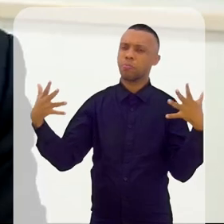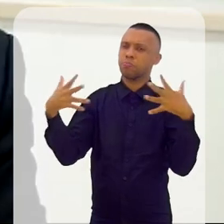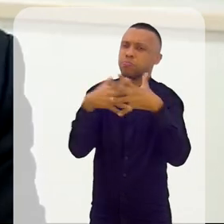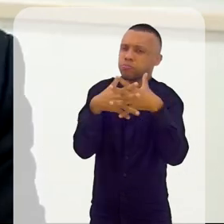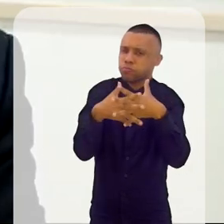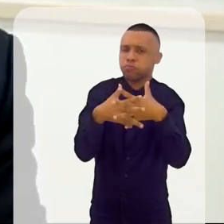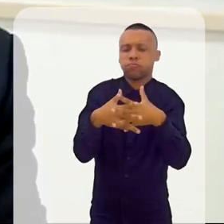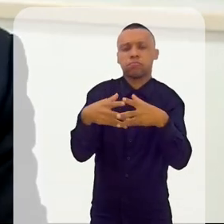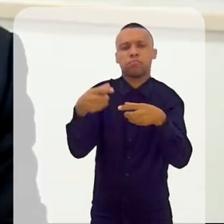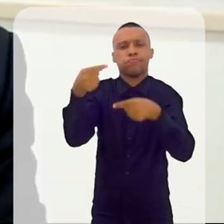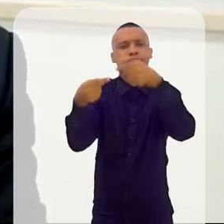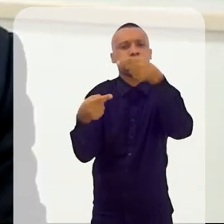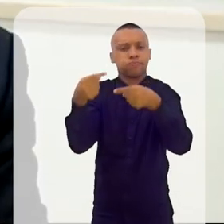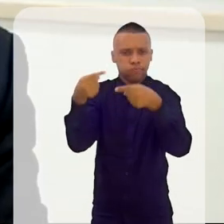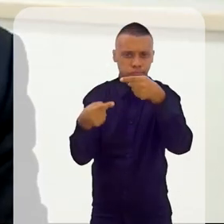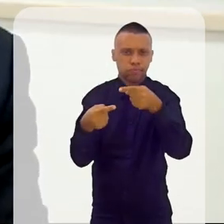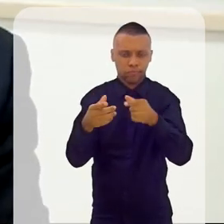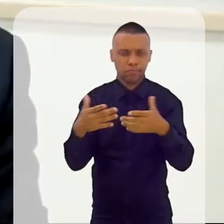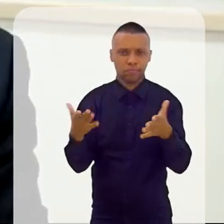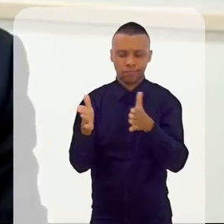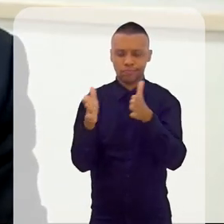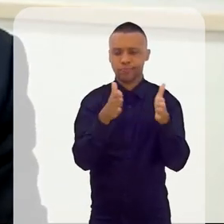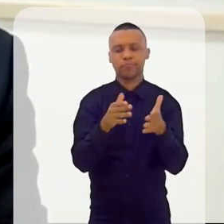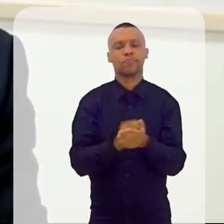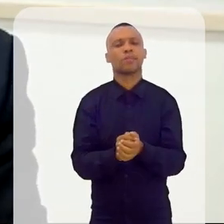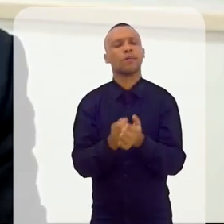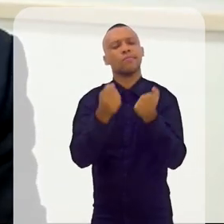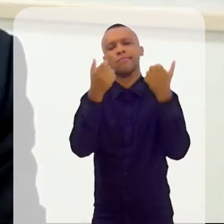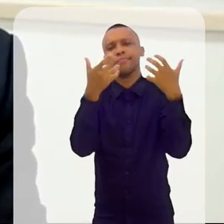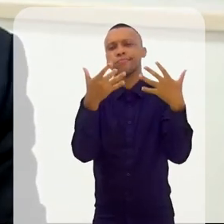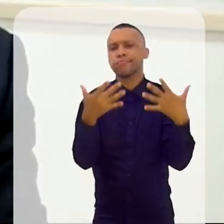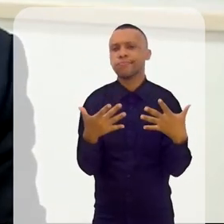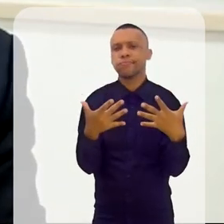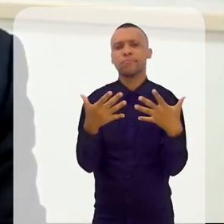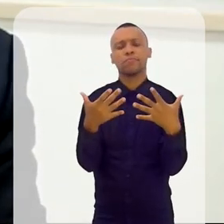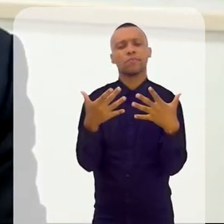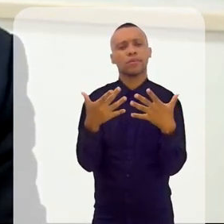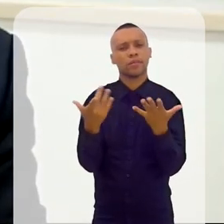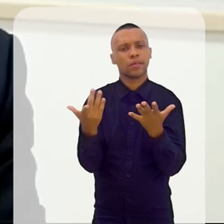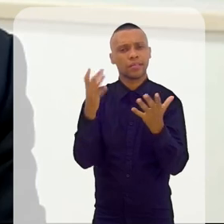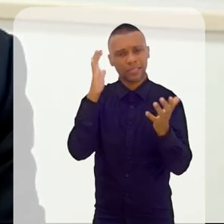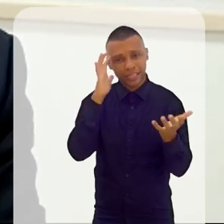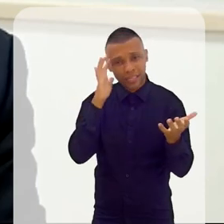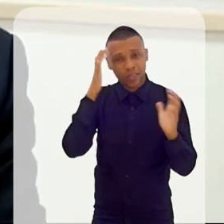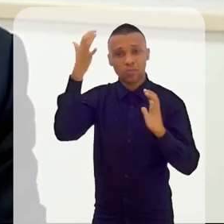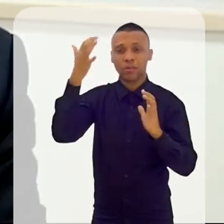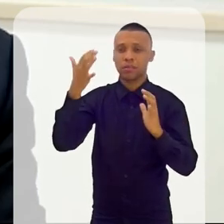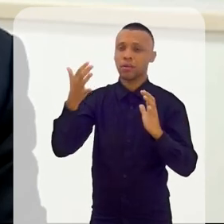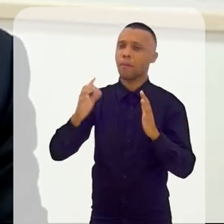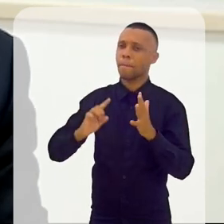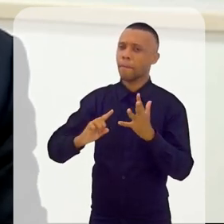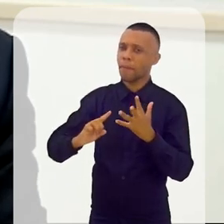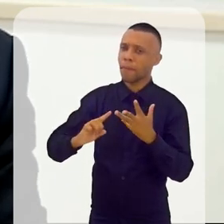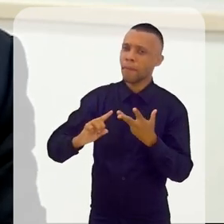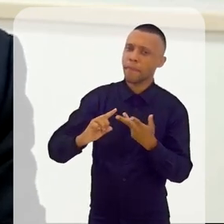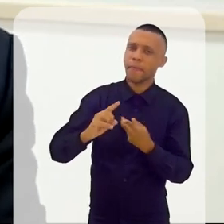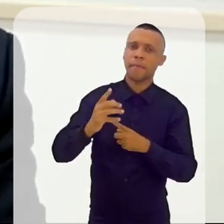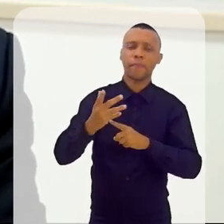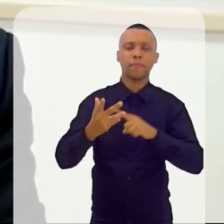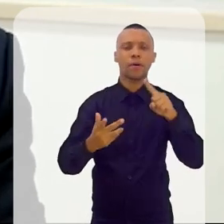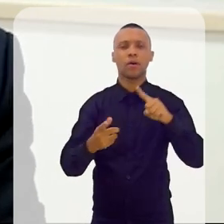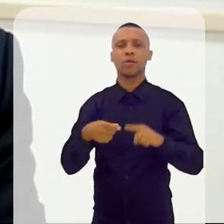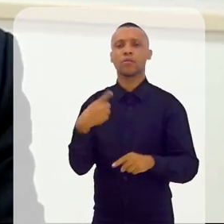conflituosas. Bom, com isso tudo, com essa situação toda, nós resolvemos